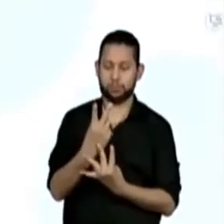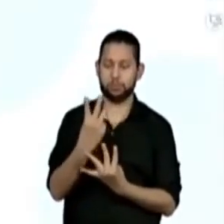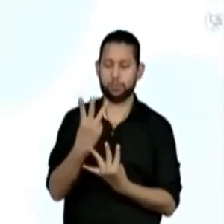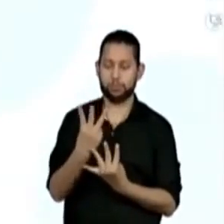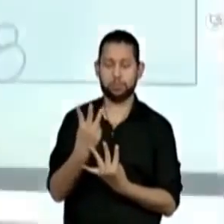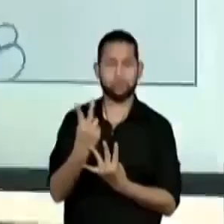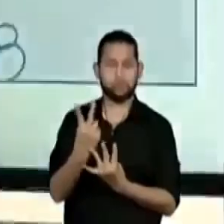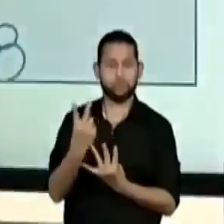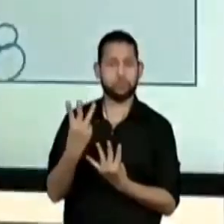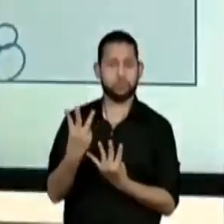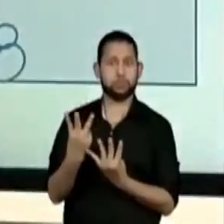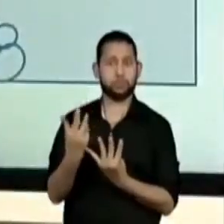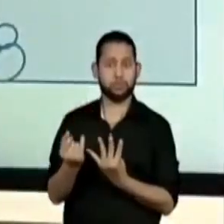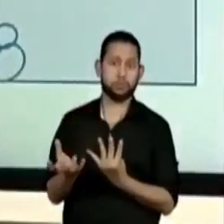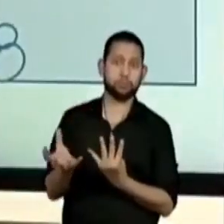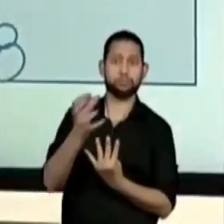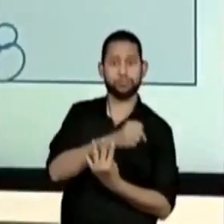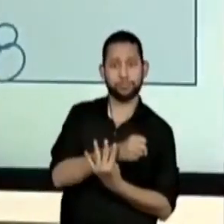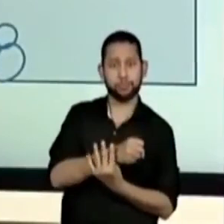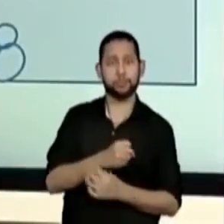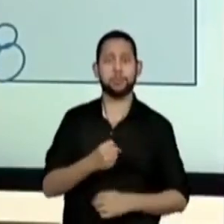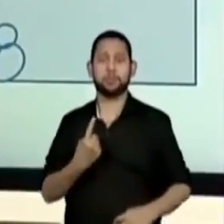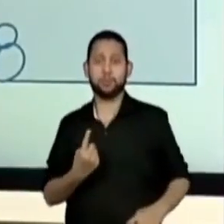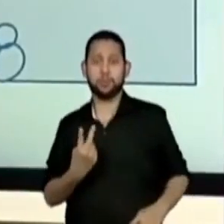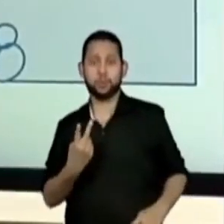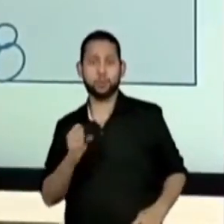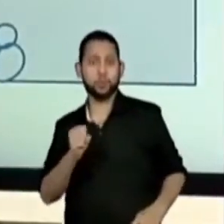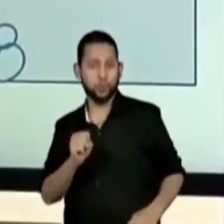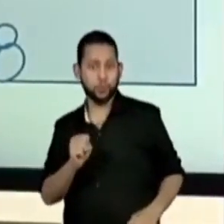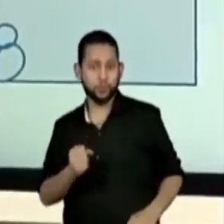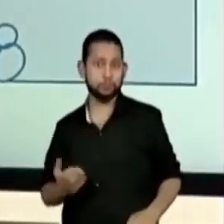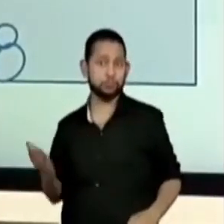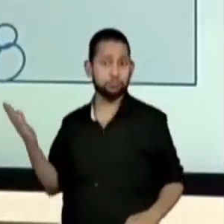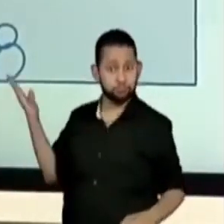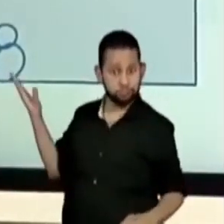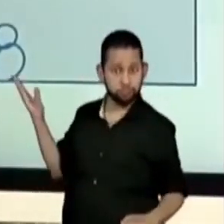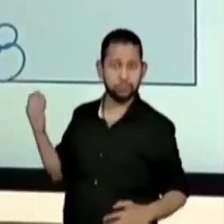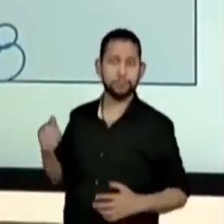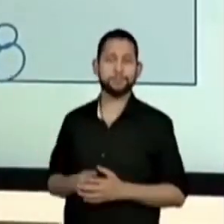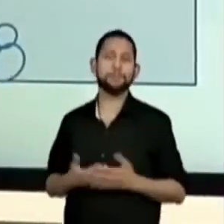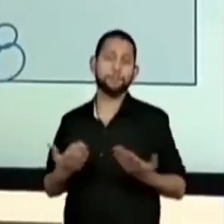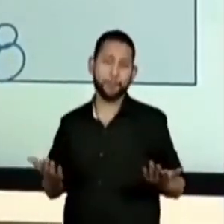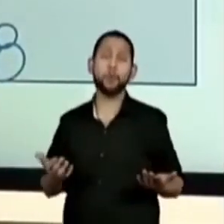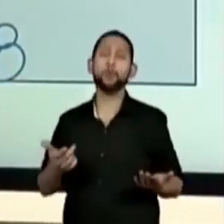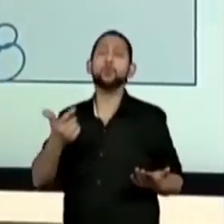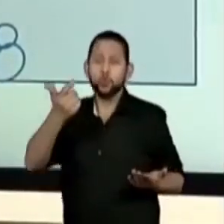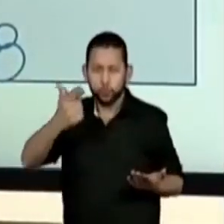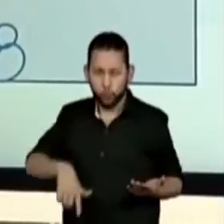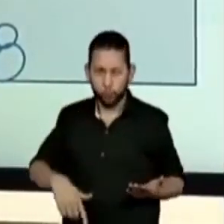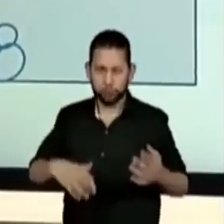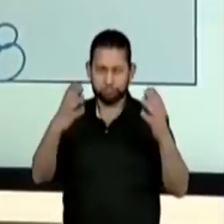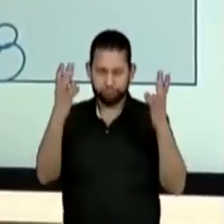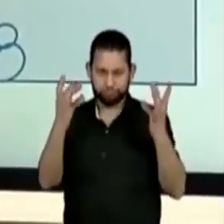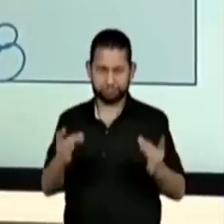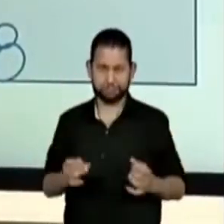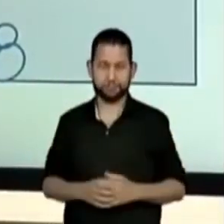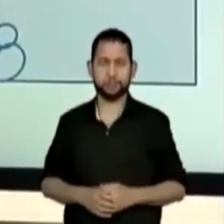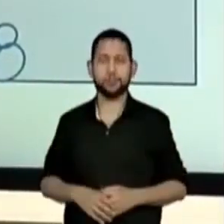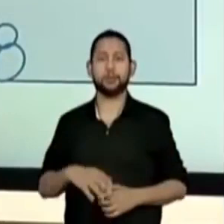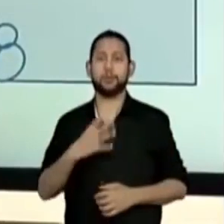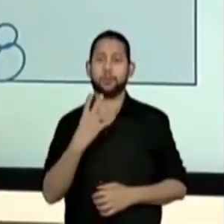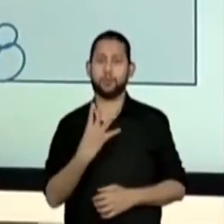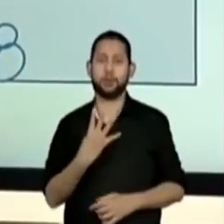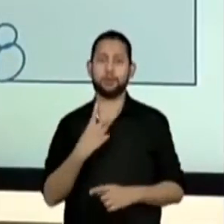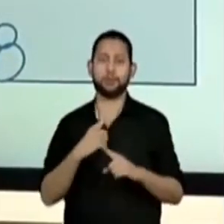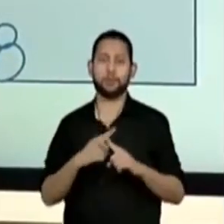Vamos lá, vamos entender. Eu tinha que fazer o cálculo 4 vezes 32. Então o que eu fiz primeiro? Eu peguei o dobro de